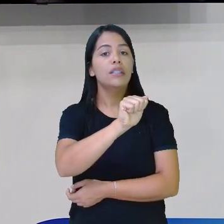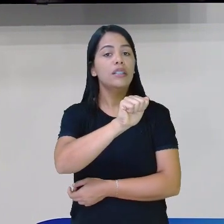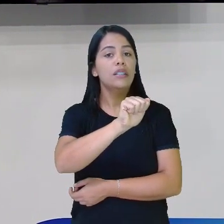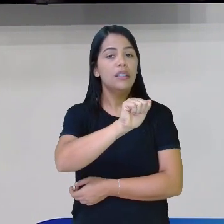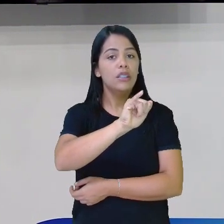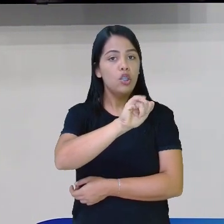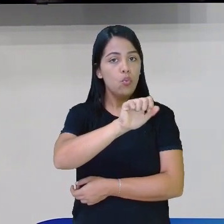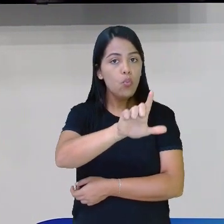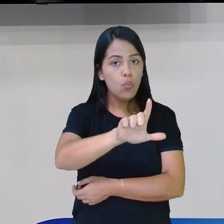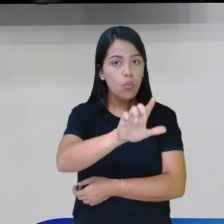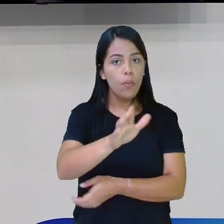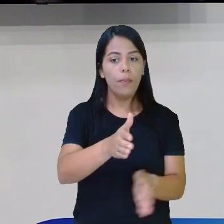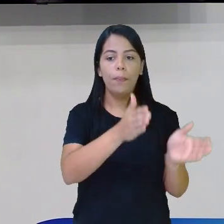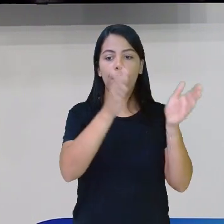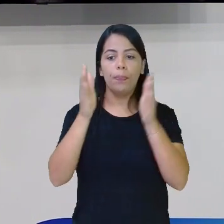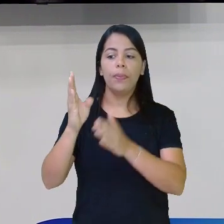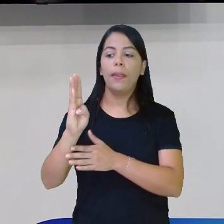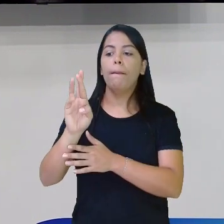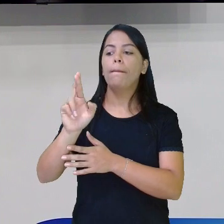Brasileiro.